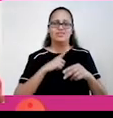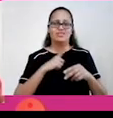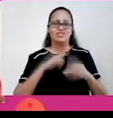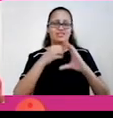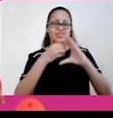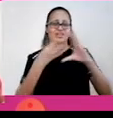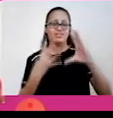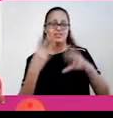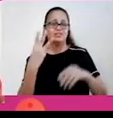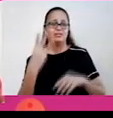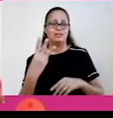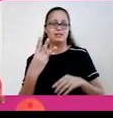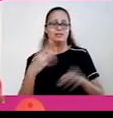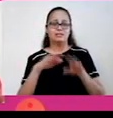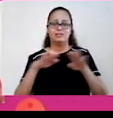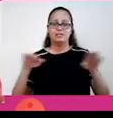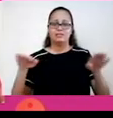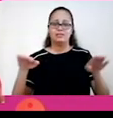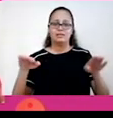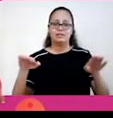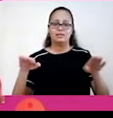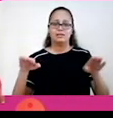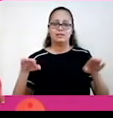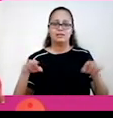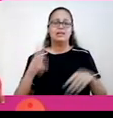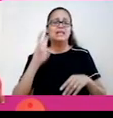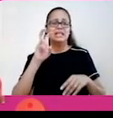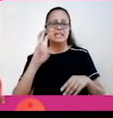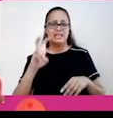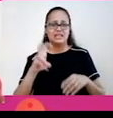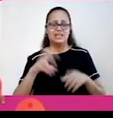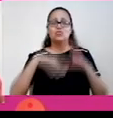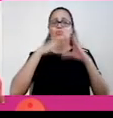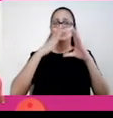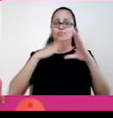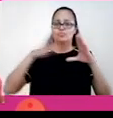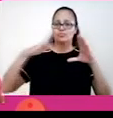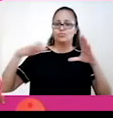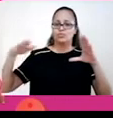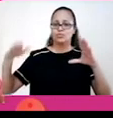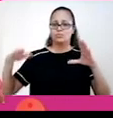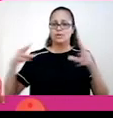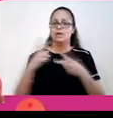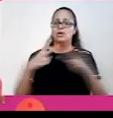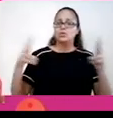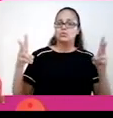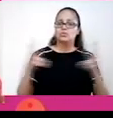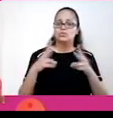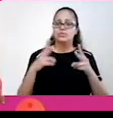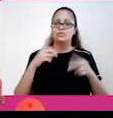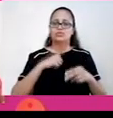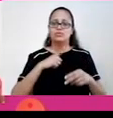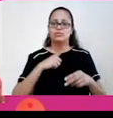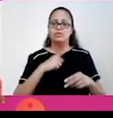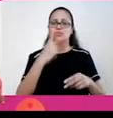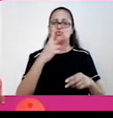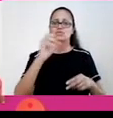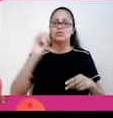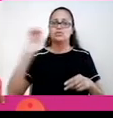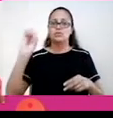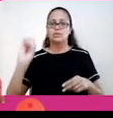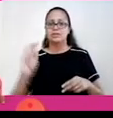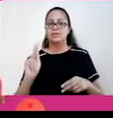3, em terra firme, e categoria 5, no oceano Atlântico. Os ventos do furacão alcançaram mais de 280